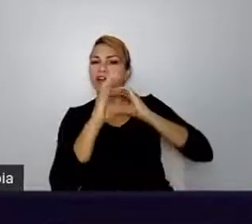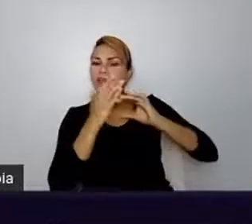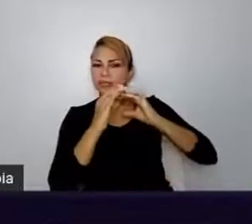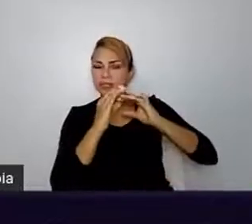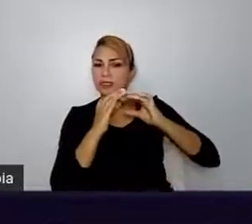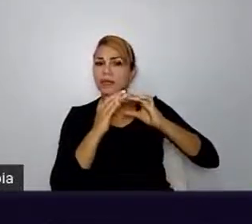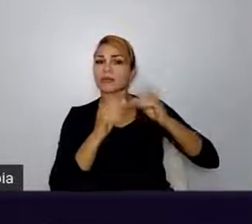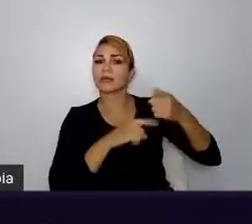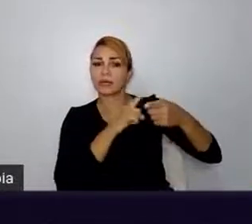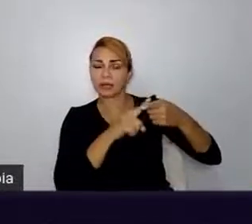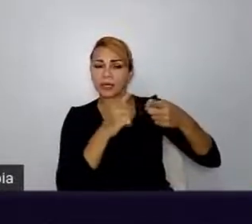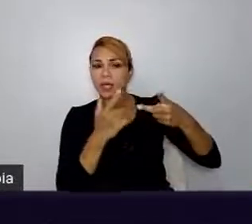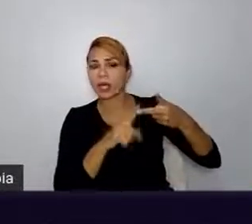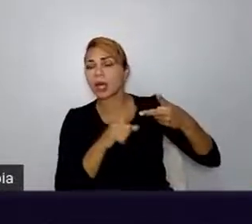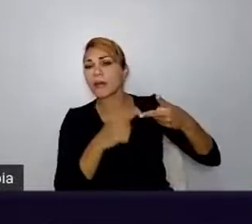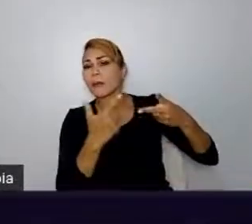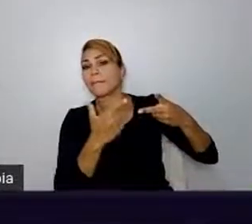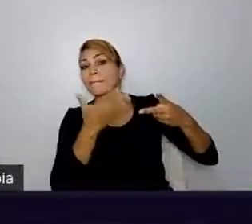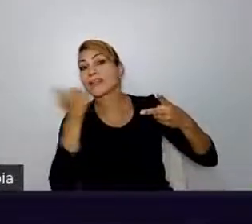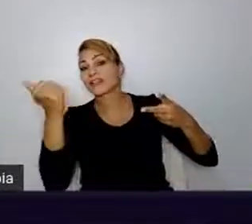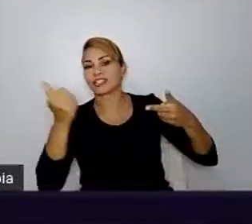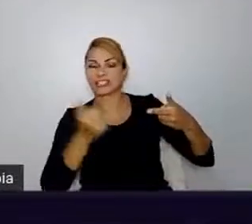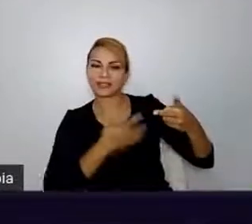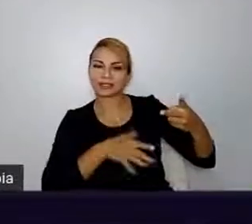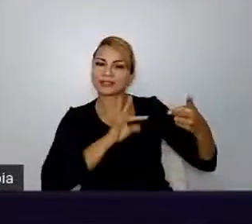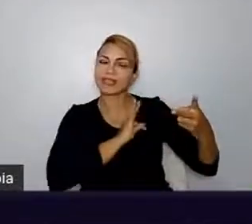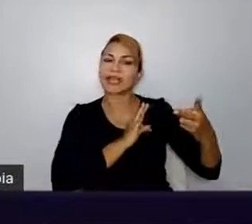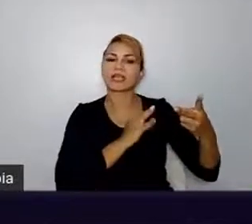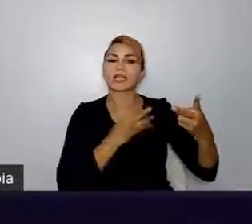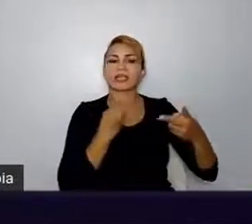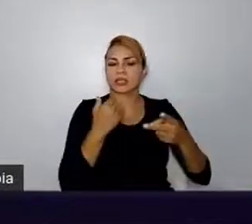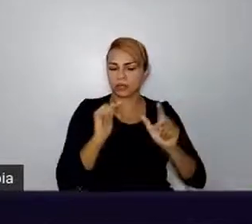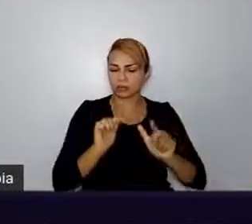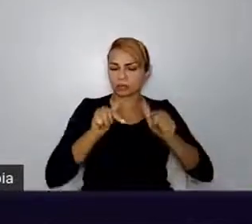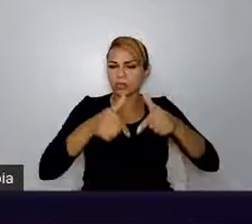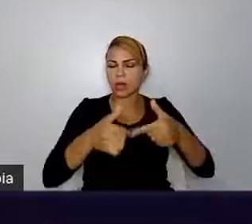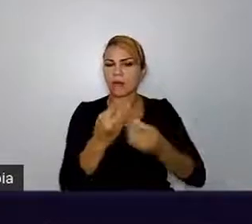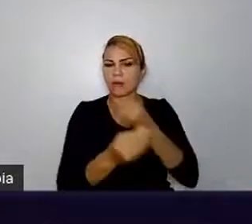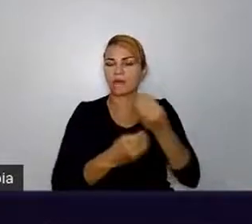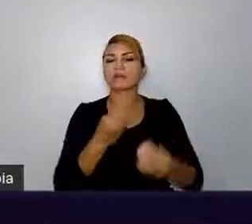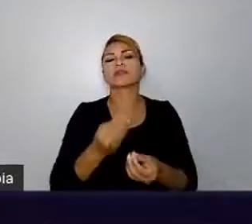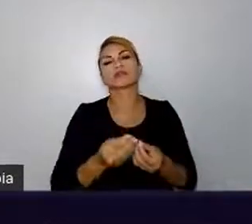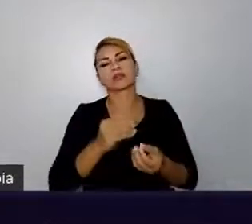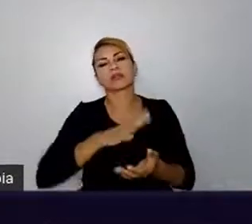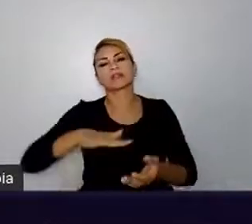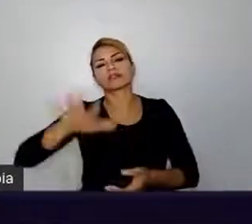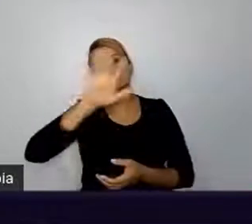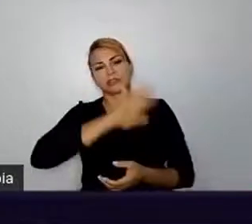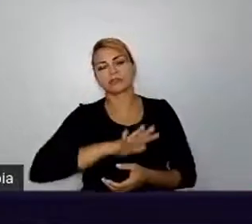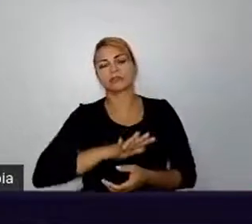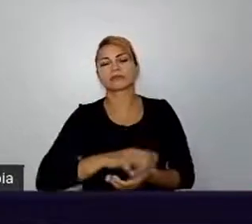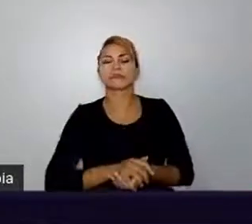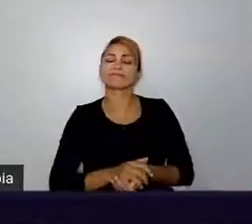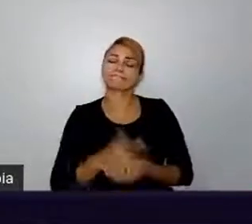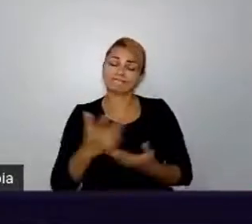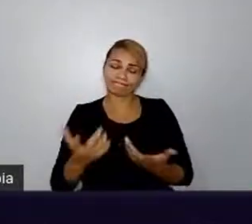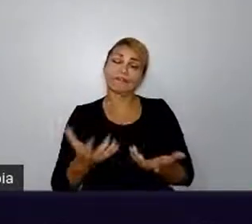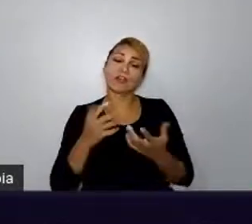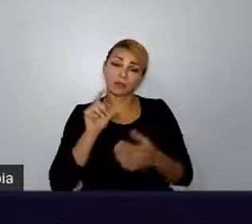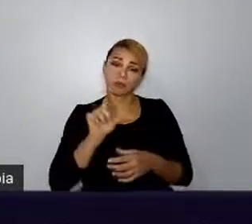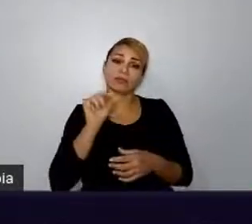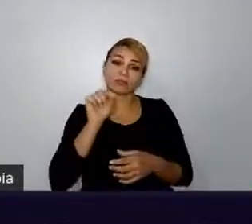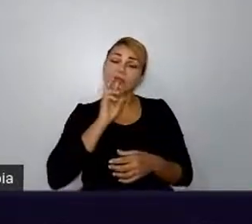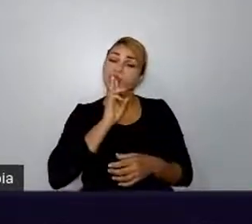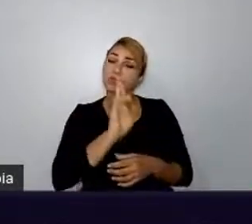melhorias técnicas, de como está o sentimento de time em geral e por aí vai. Então, apostaria em tentar investir na cultura de feedback